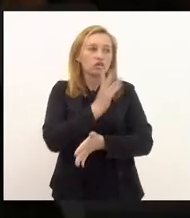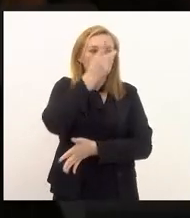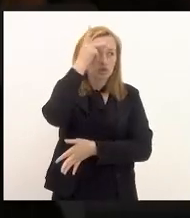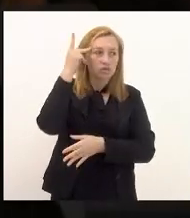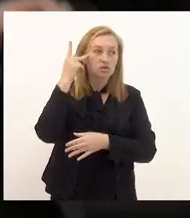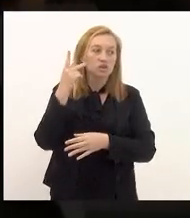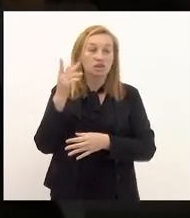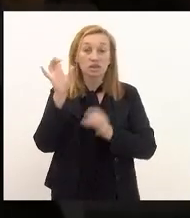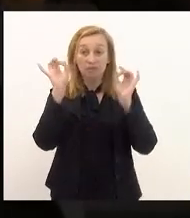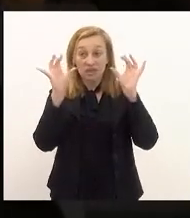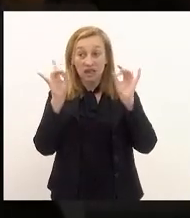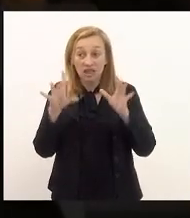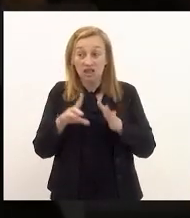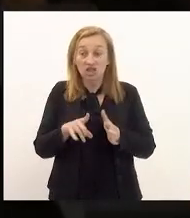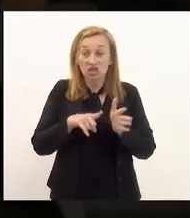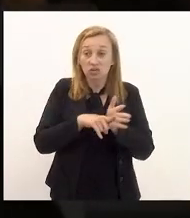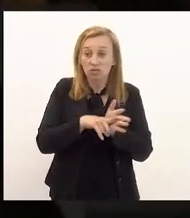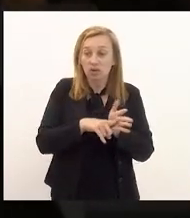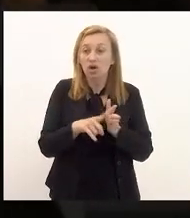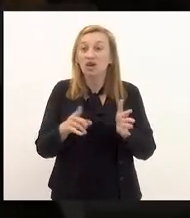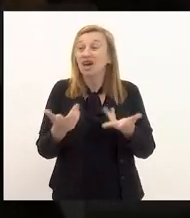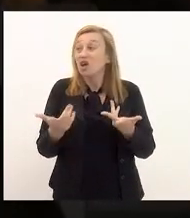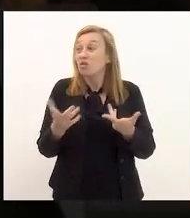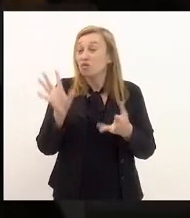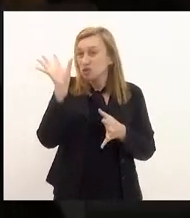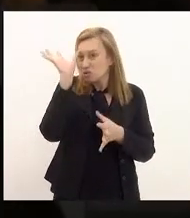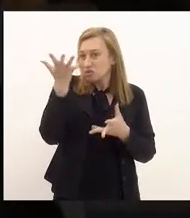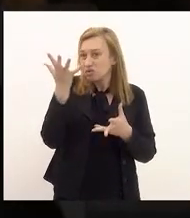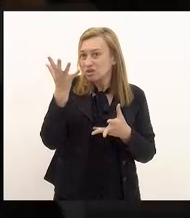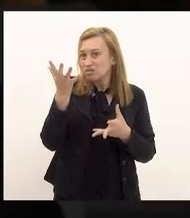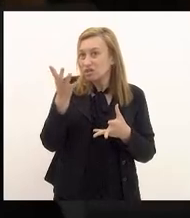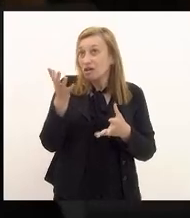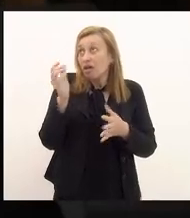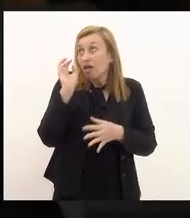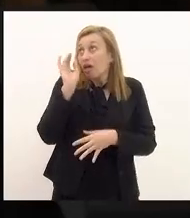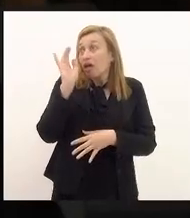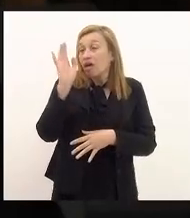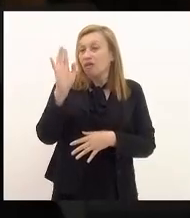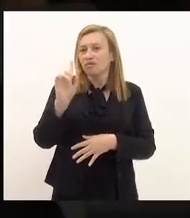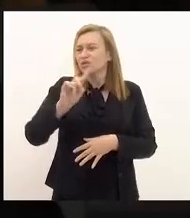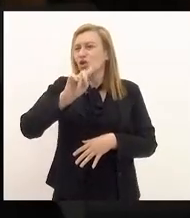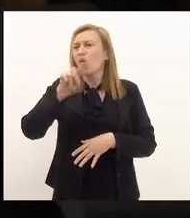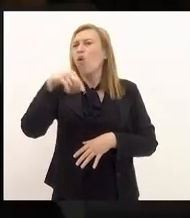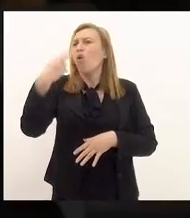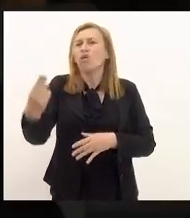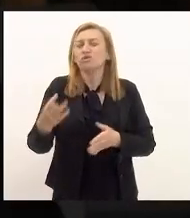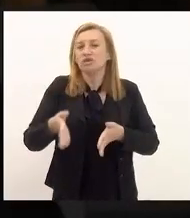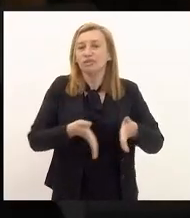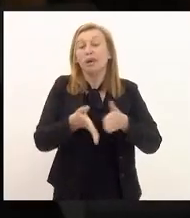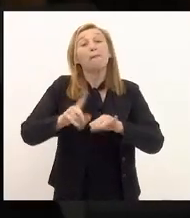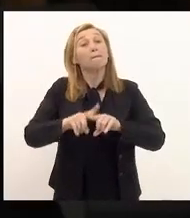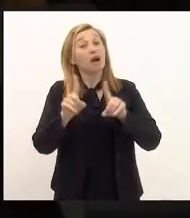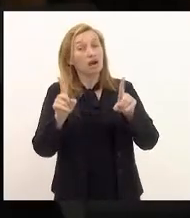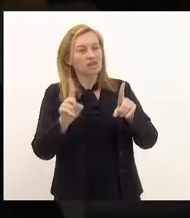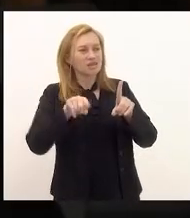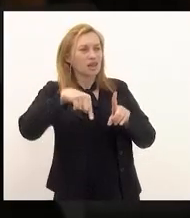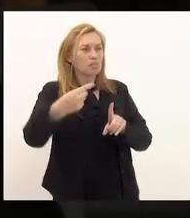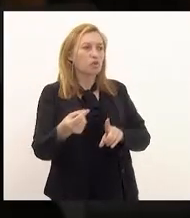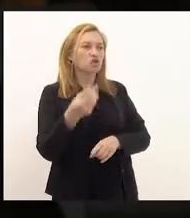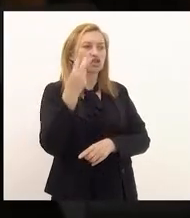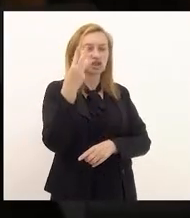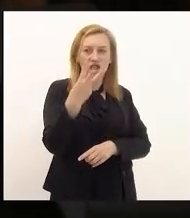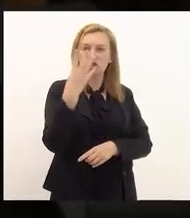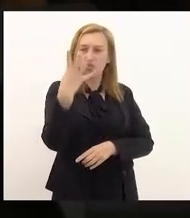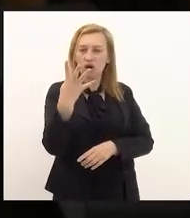plantão é como se fosse uma solução encantada não tem um outro caminho é a única e no entanto depois de 3, 4